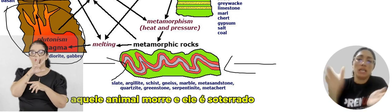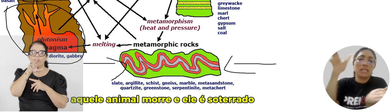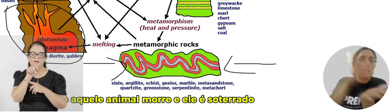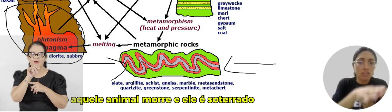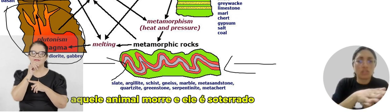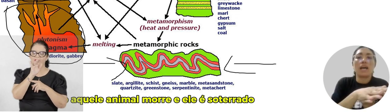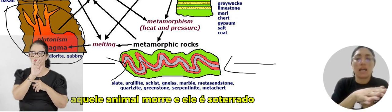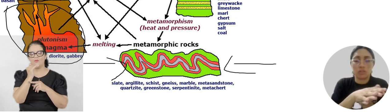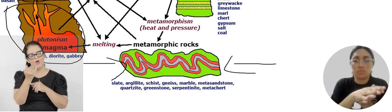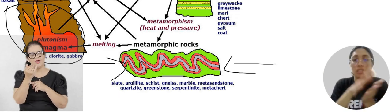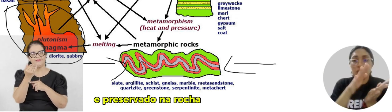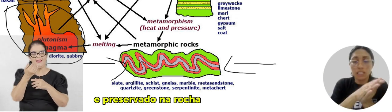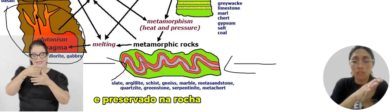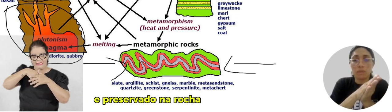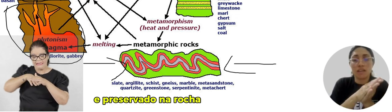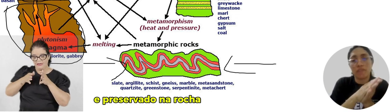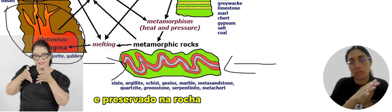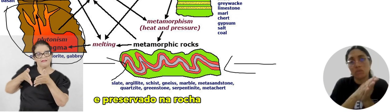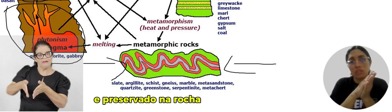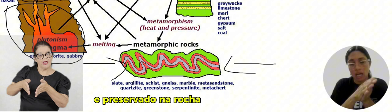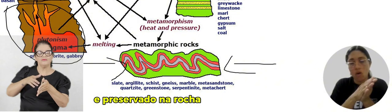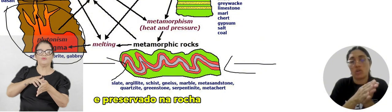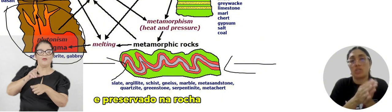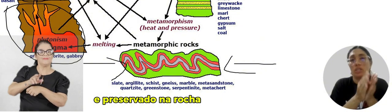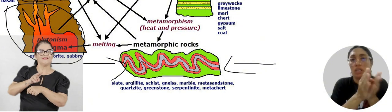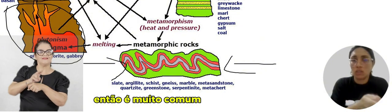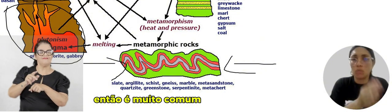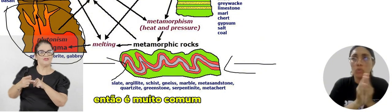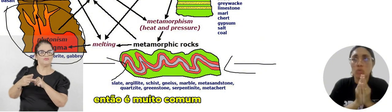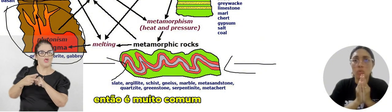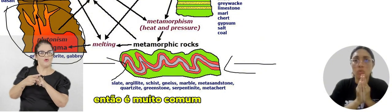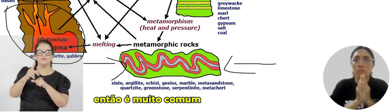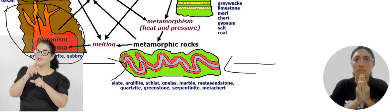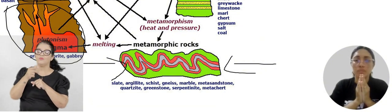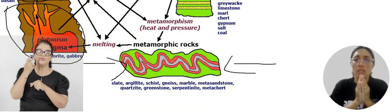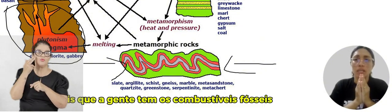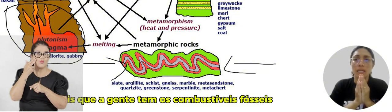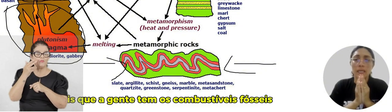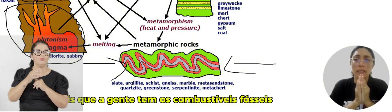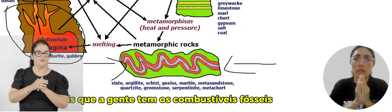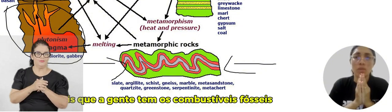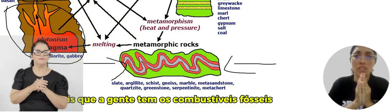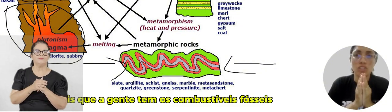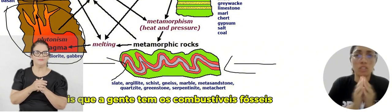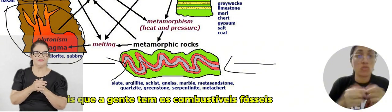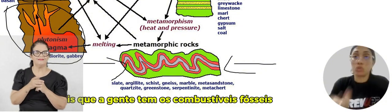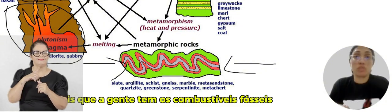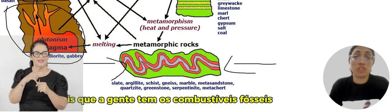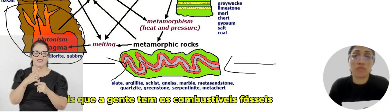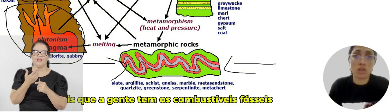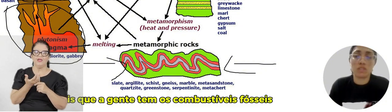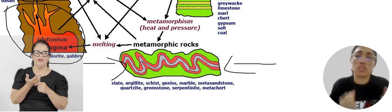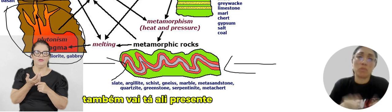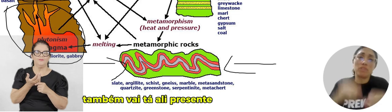morre e ele é soterrado e preservado na rocha. Então, é muito comum. O que mais que a gente tem? Os